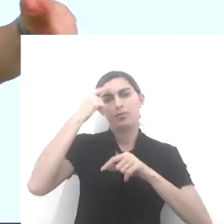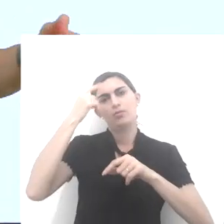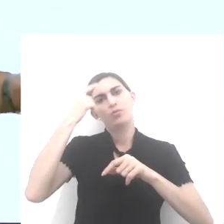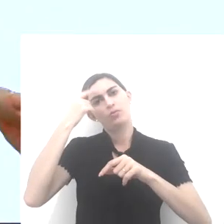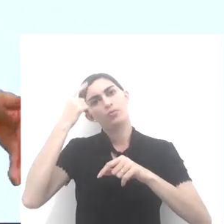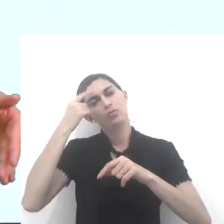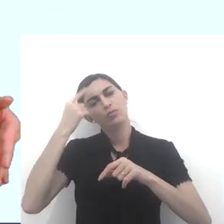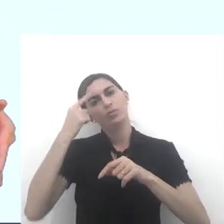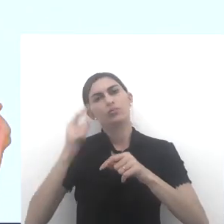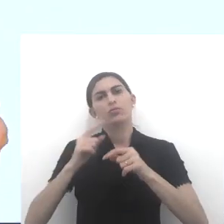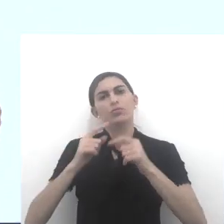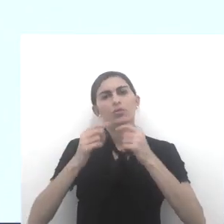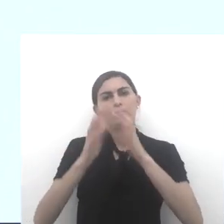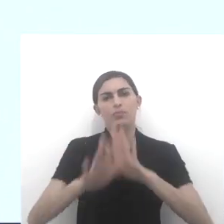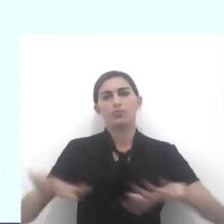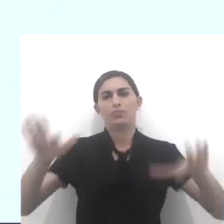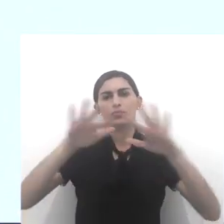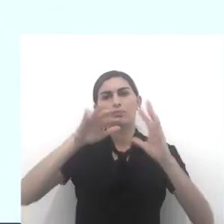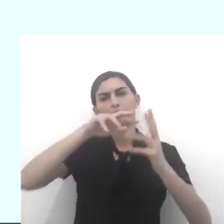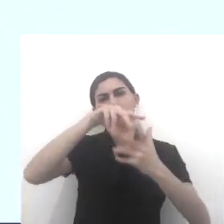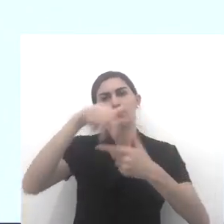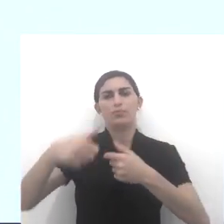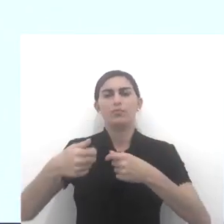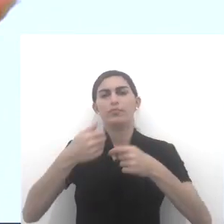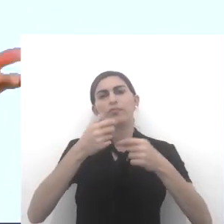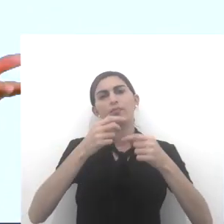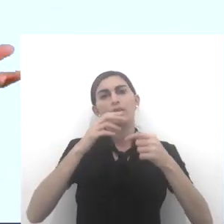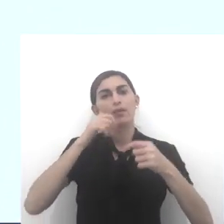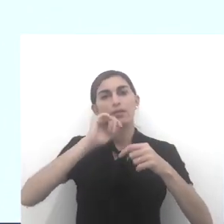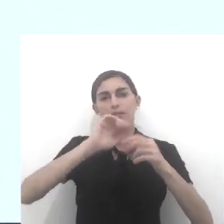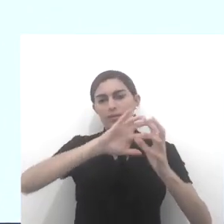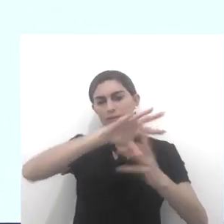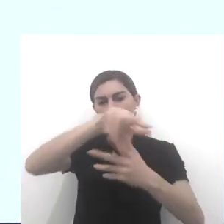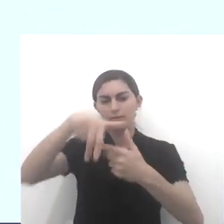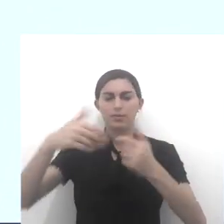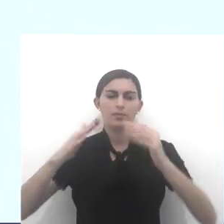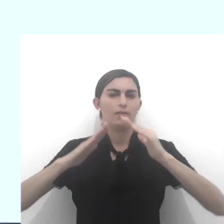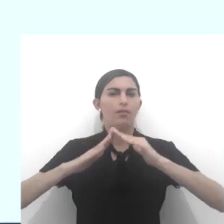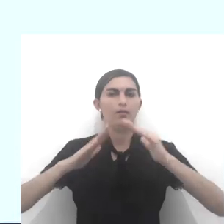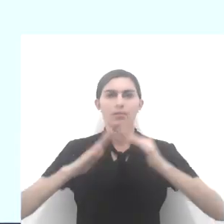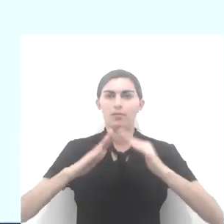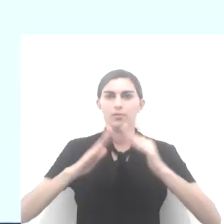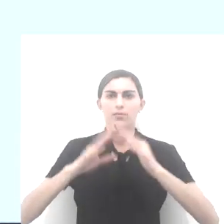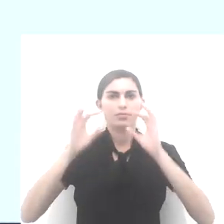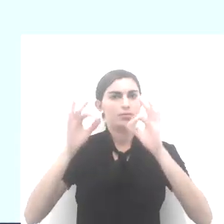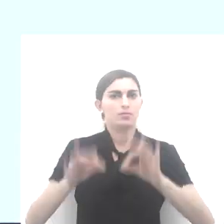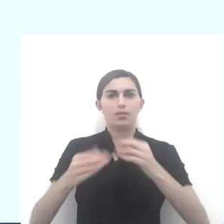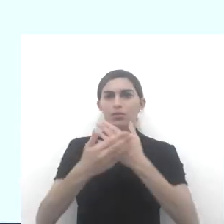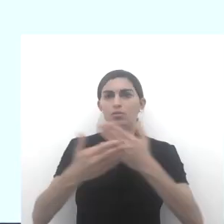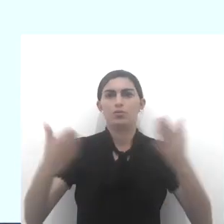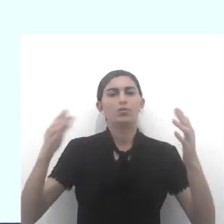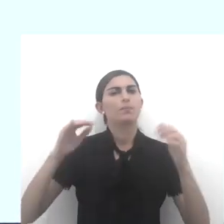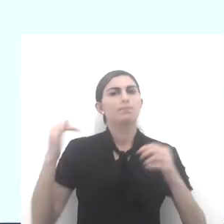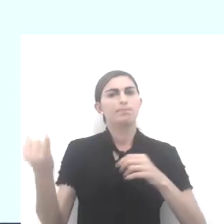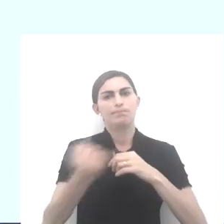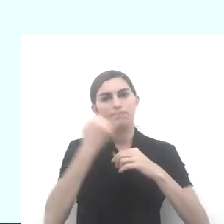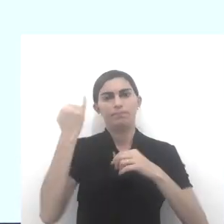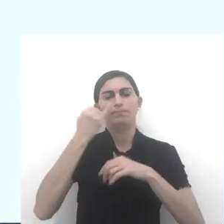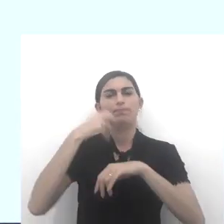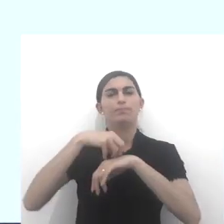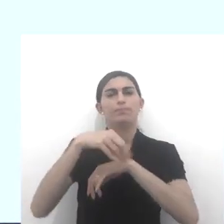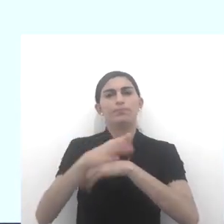conscientização do meio ambiente, da mãe Terra, da nossa casa, certo? Então, são pontos